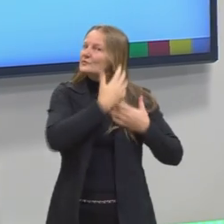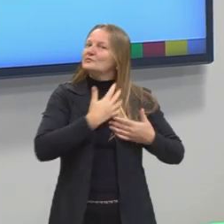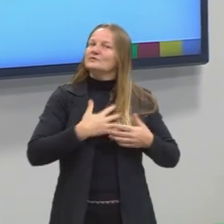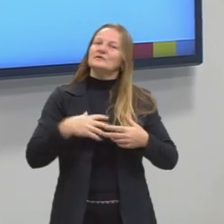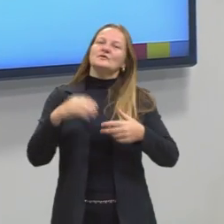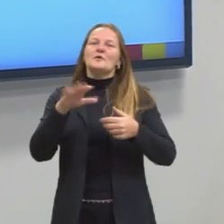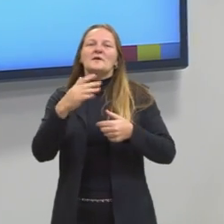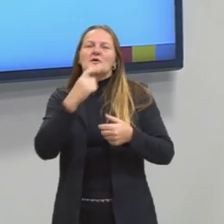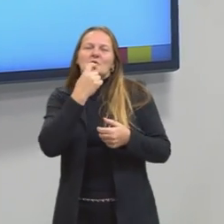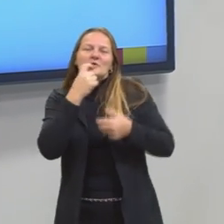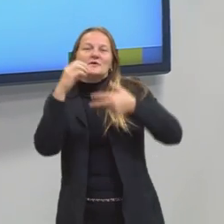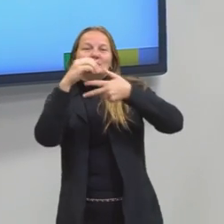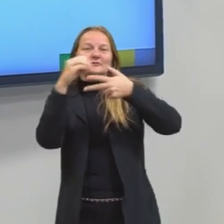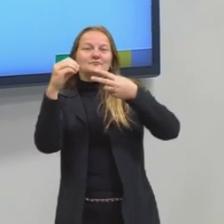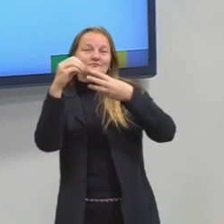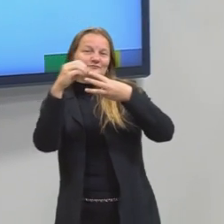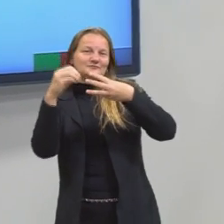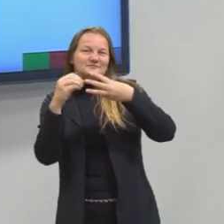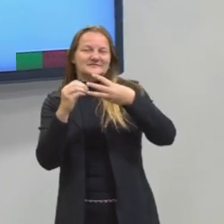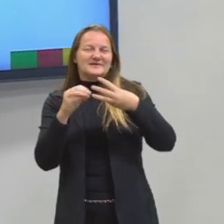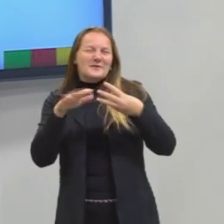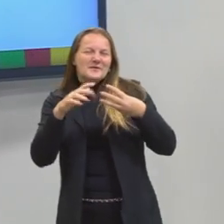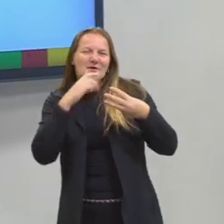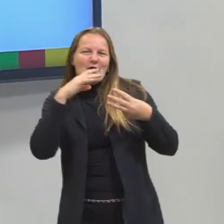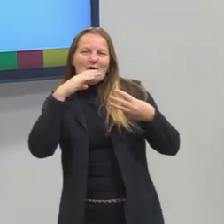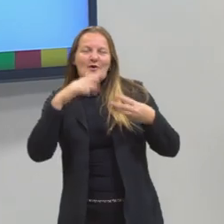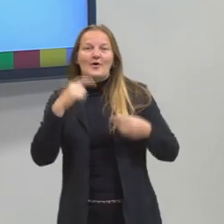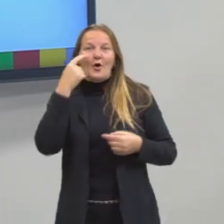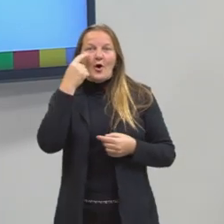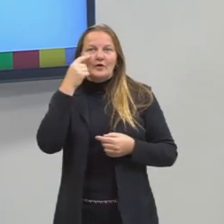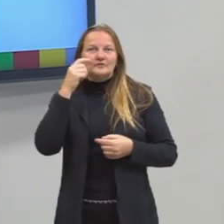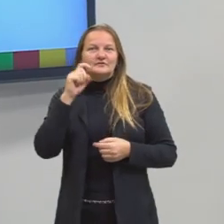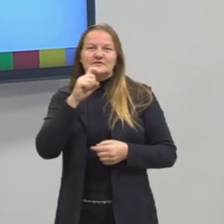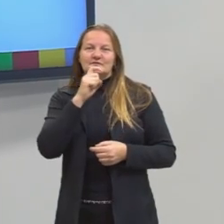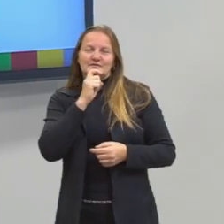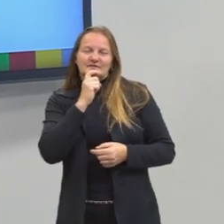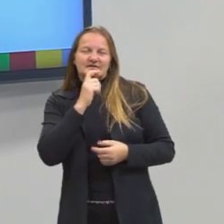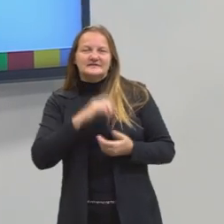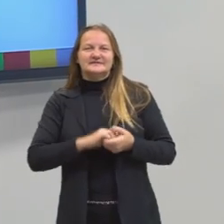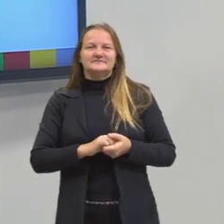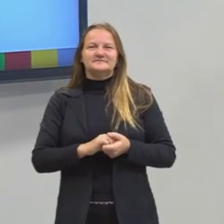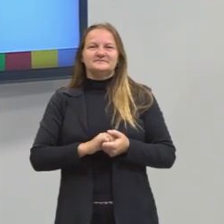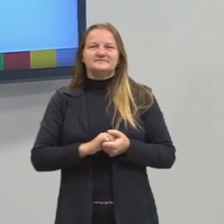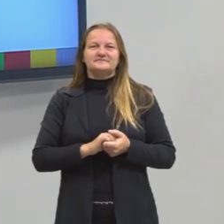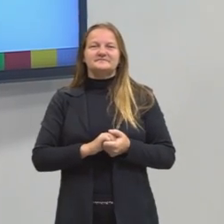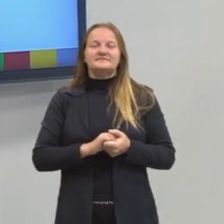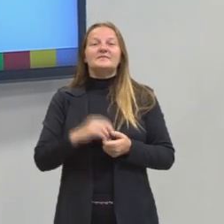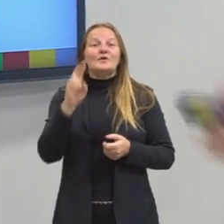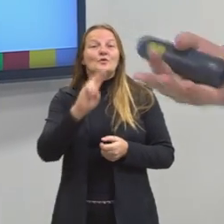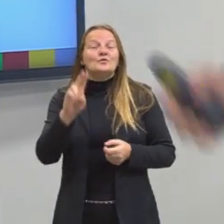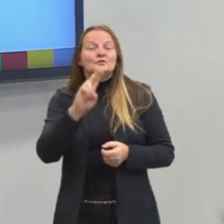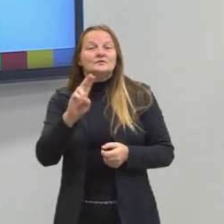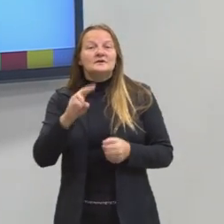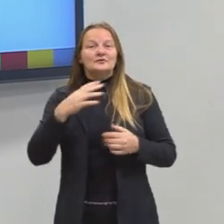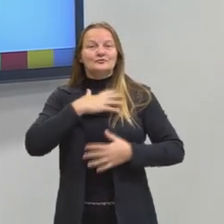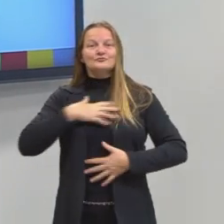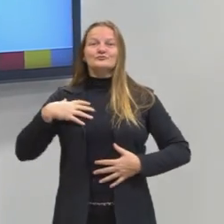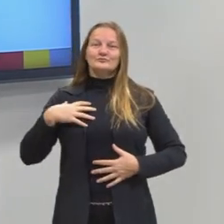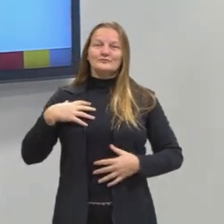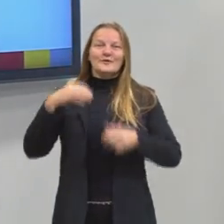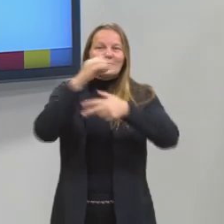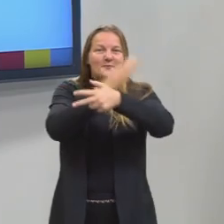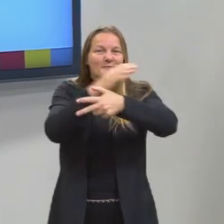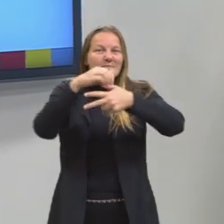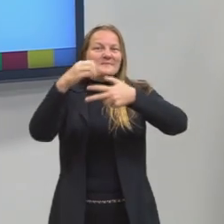tom avermelhado, cereja, olhos verdes, uso óculos, estou usando a camiseta do pré-ENEM e estou aqui então para